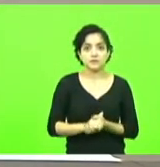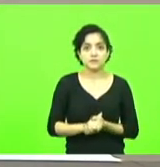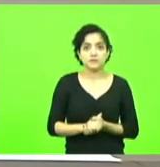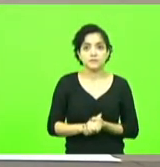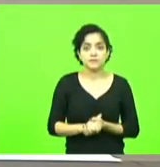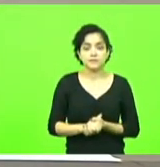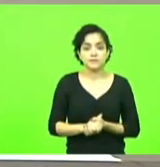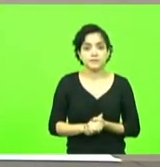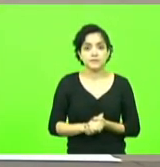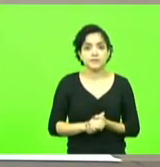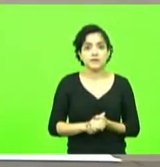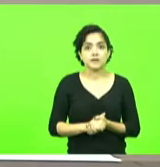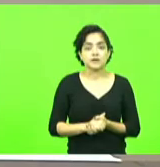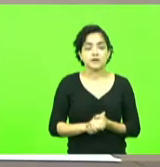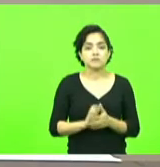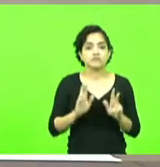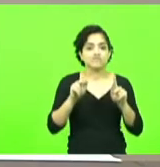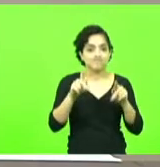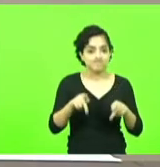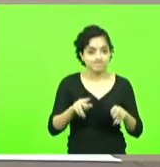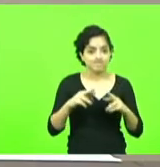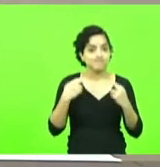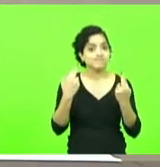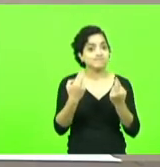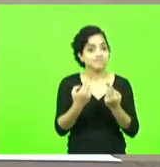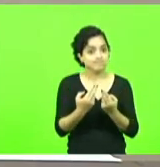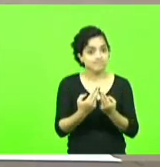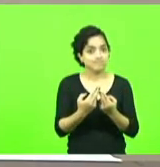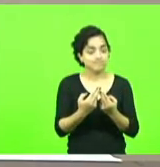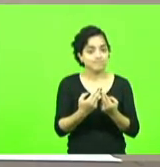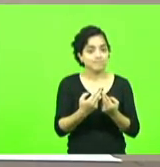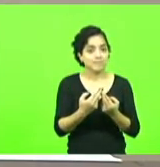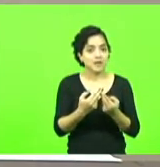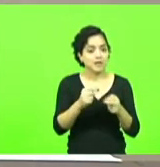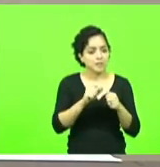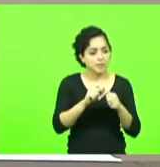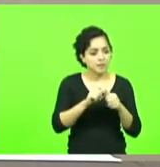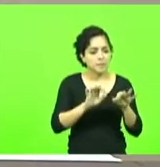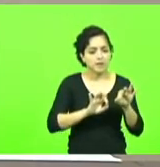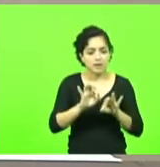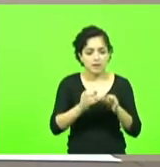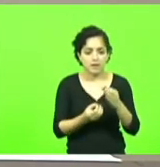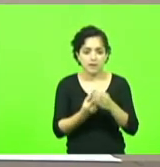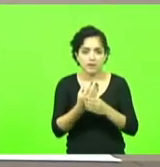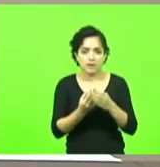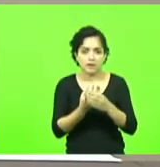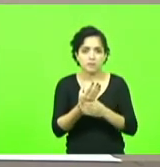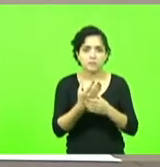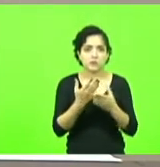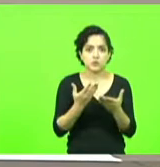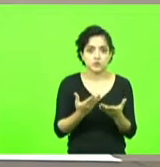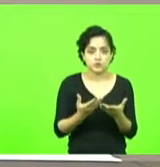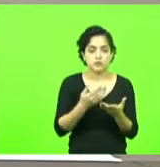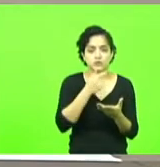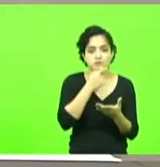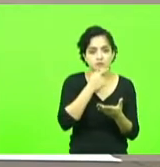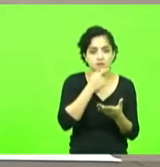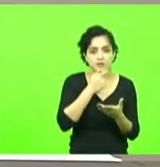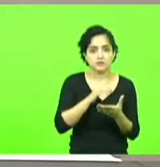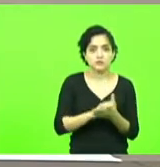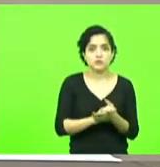lá de Pozo Redondo que sobrevive do queijo então parabéns aí pelo assunto parabéns pela